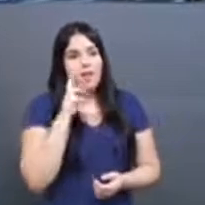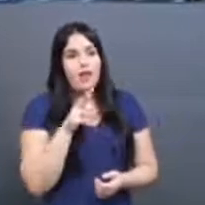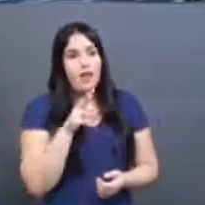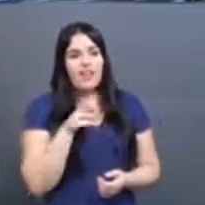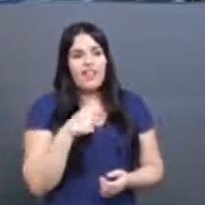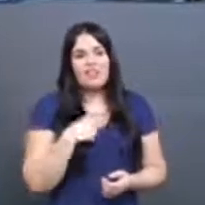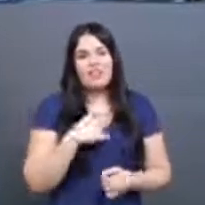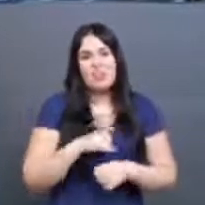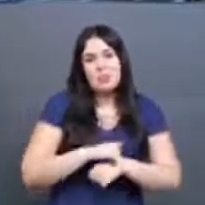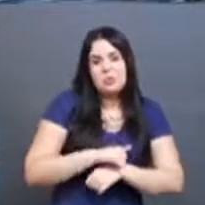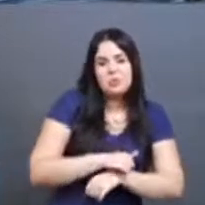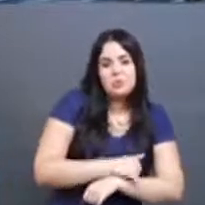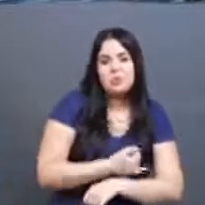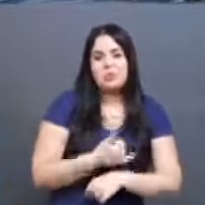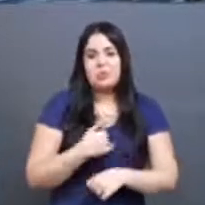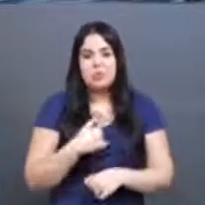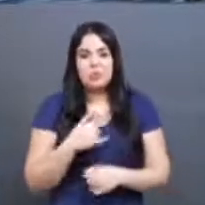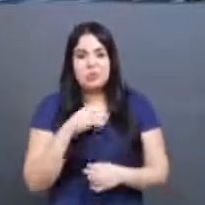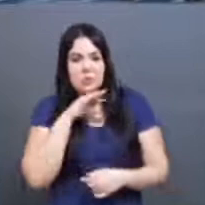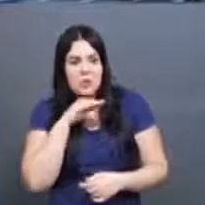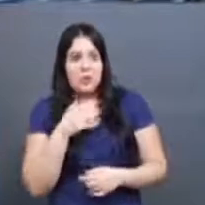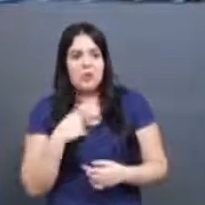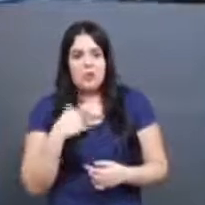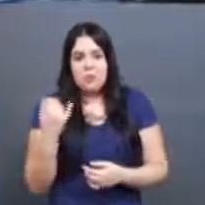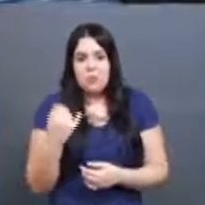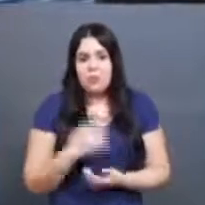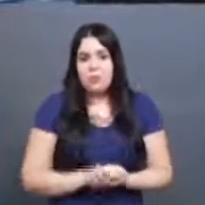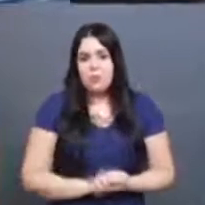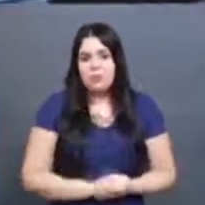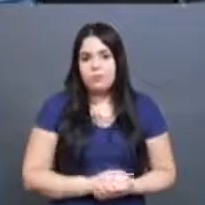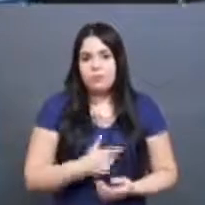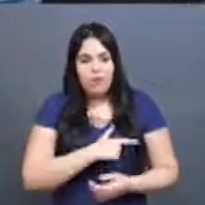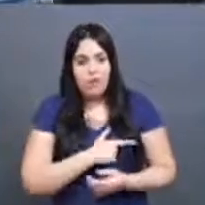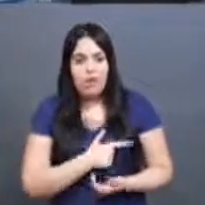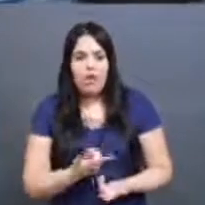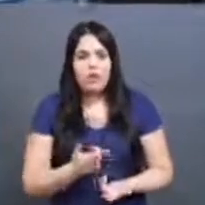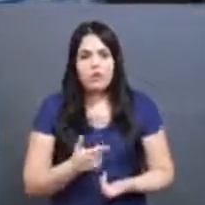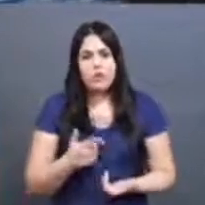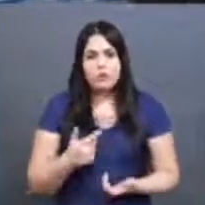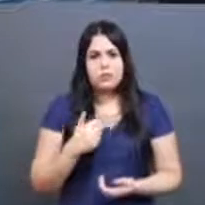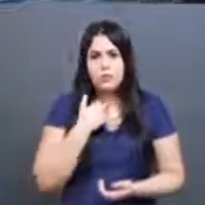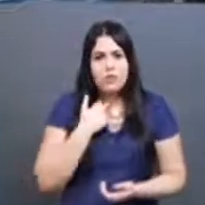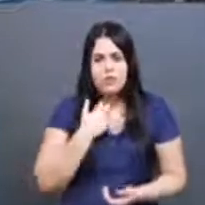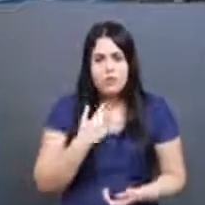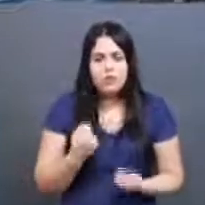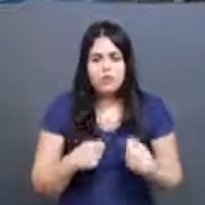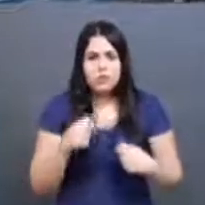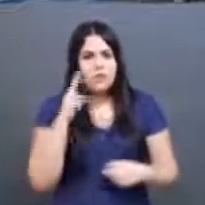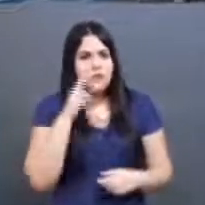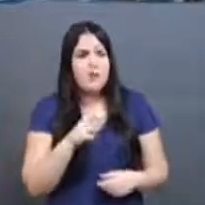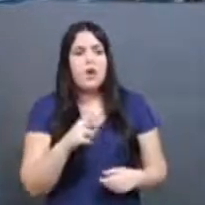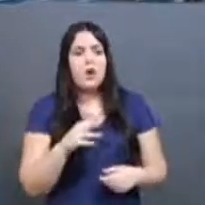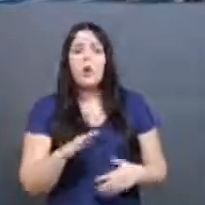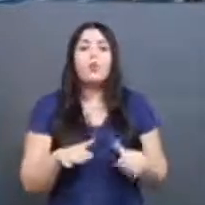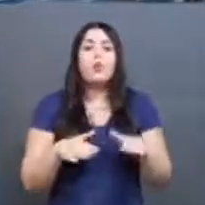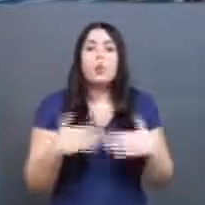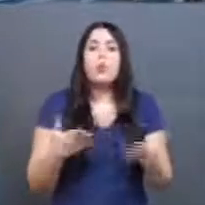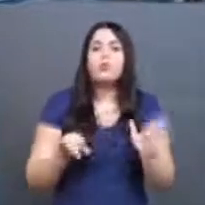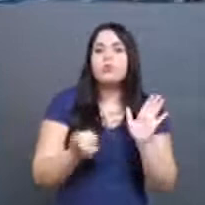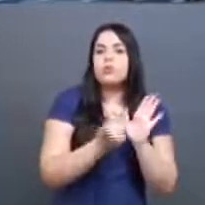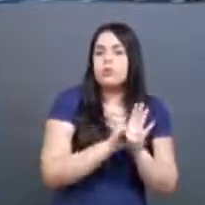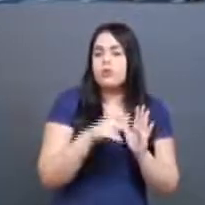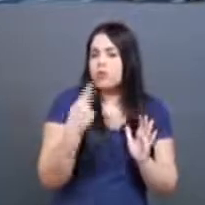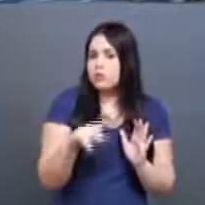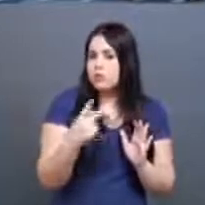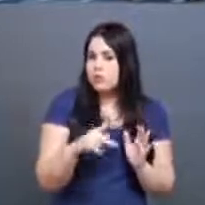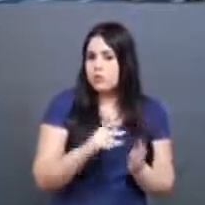de que as outras emitem sobre ela, e eu acho que é muito importante você trabalhar em torno disso, dessa identidade, de quem somos nós, e de que aquilo não